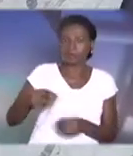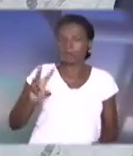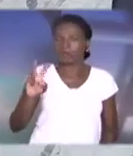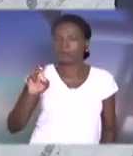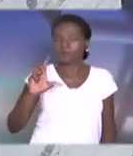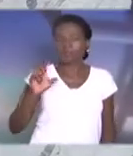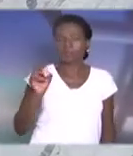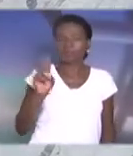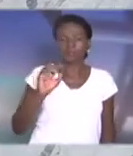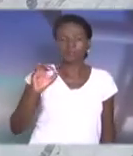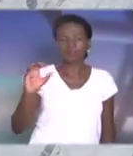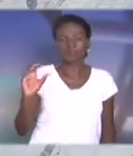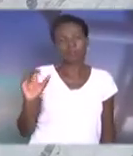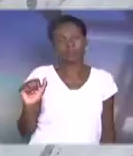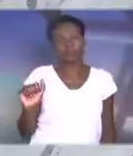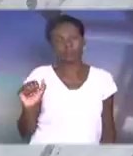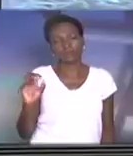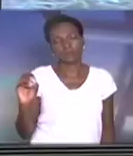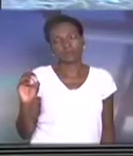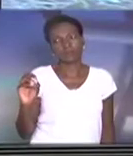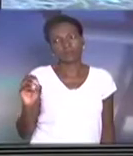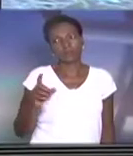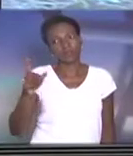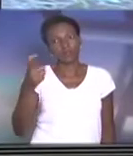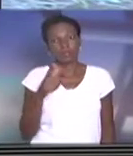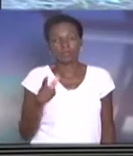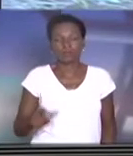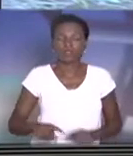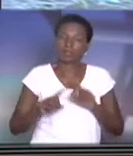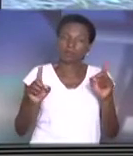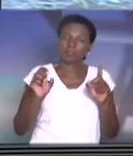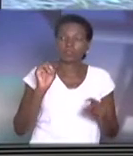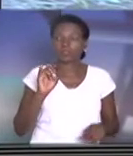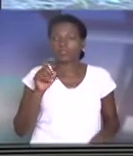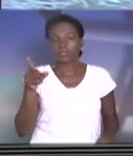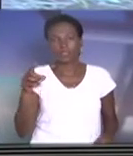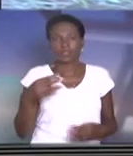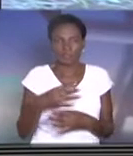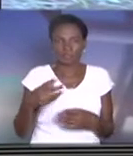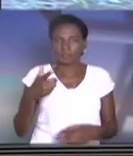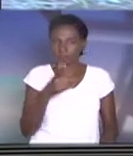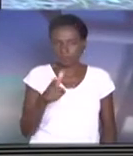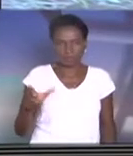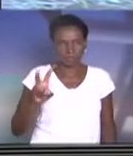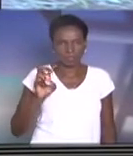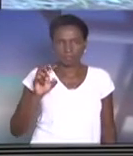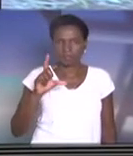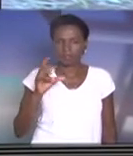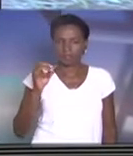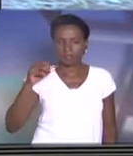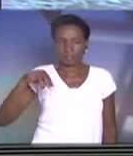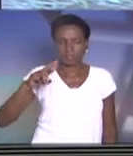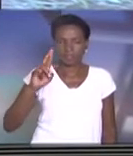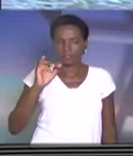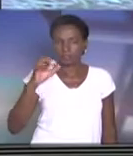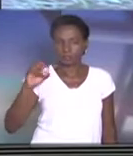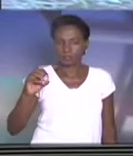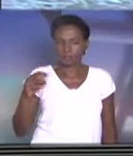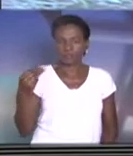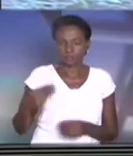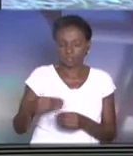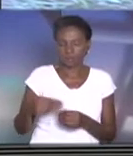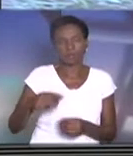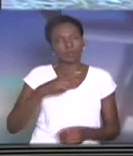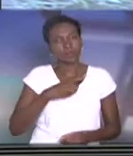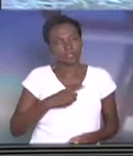a menos que lá não tenha velório municipal. Mas se não tiver velório municipal nessa cidade de Sandovalina, deve